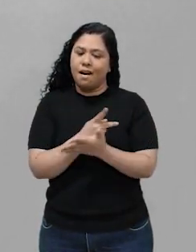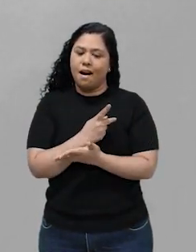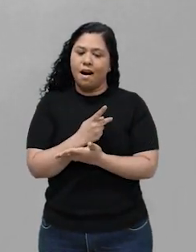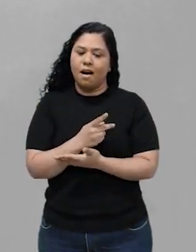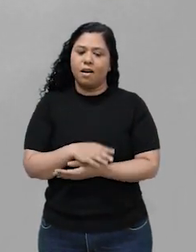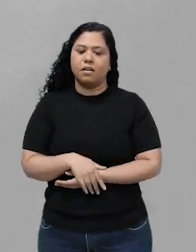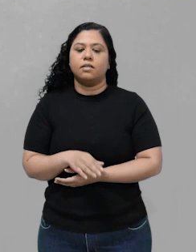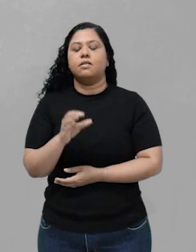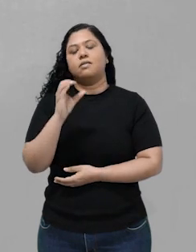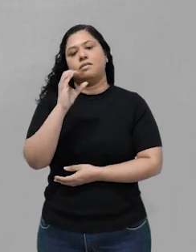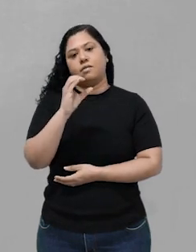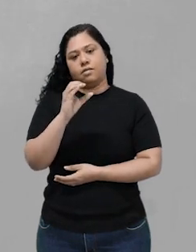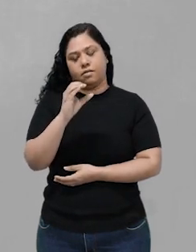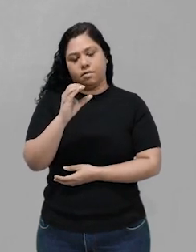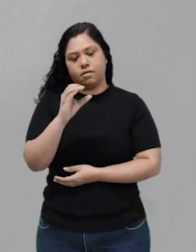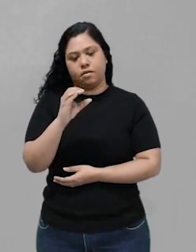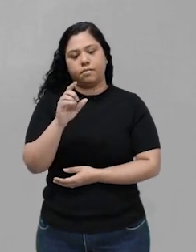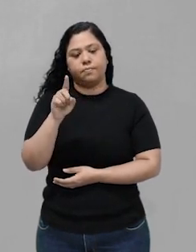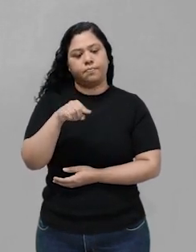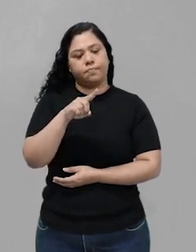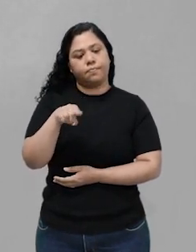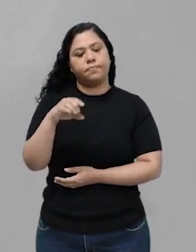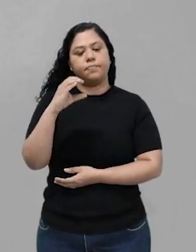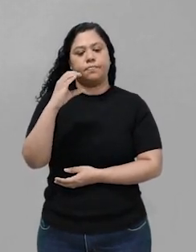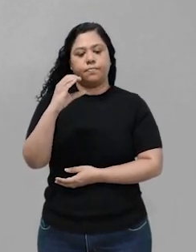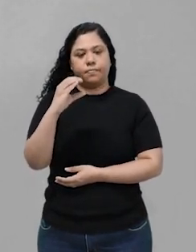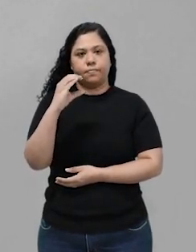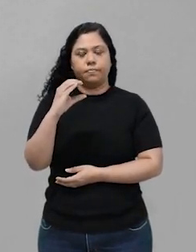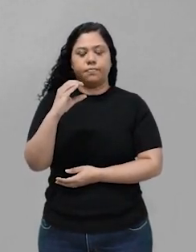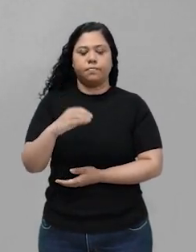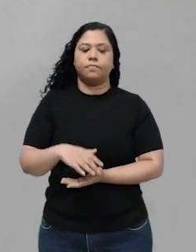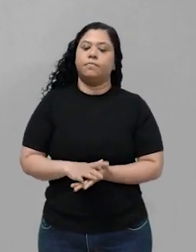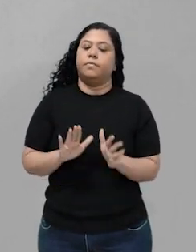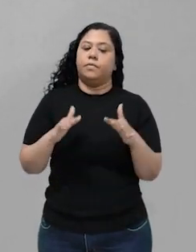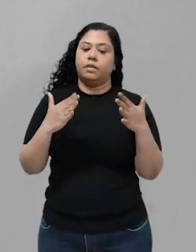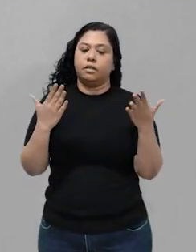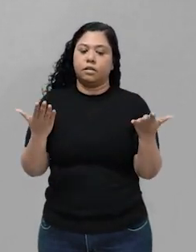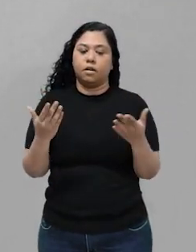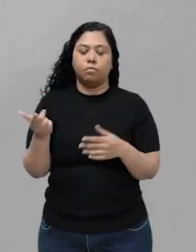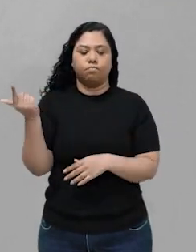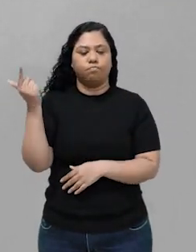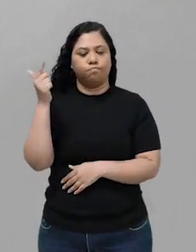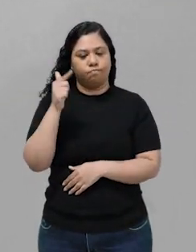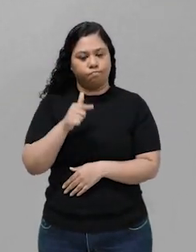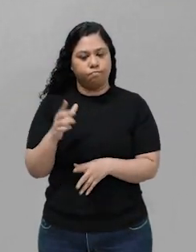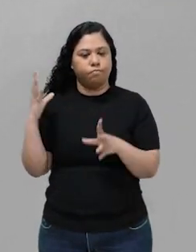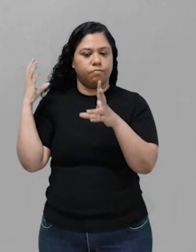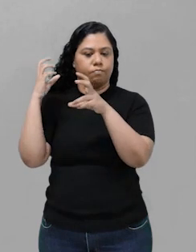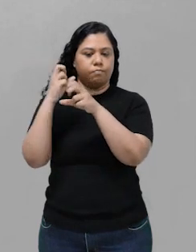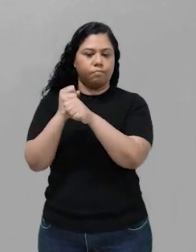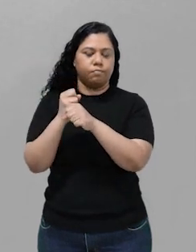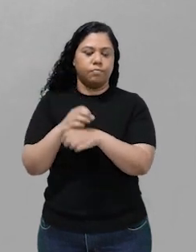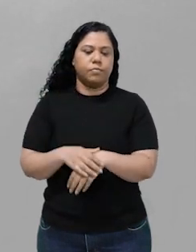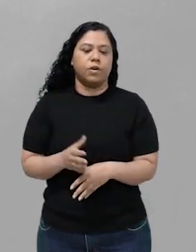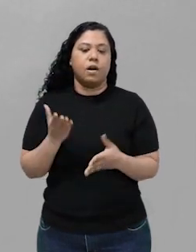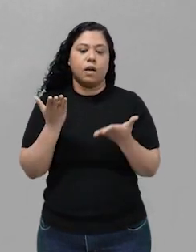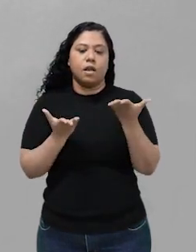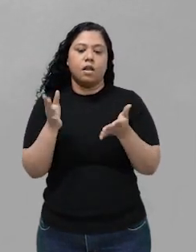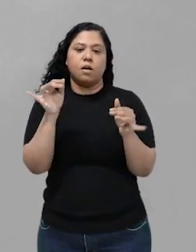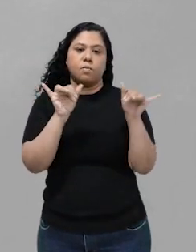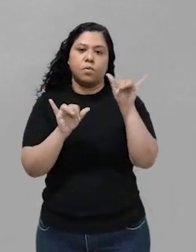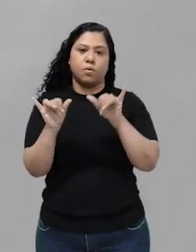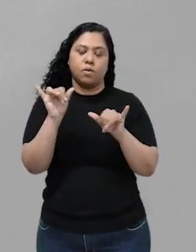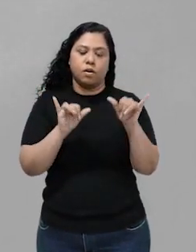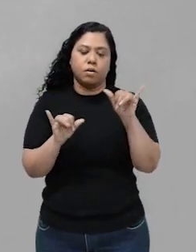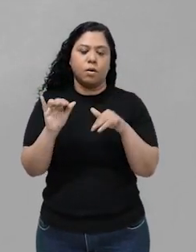erradas é a letra C. Certo? Letra C. Então, turma, vamos recapitular. Equilíbrio químico,